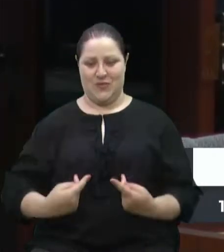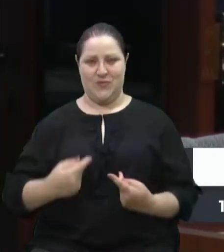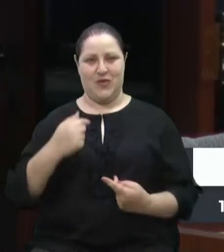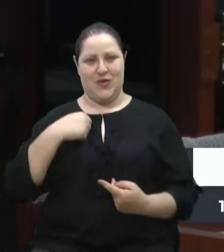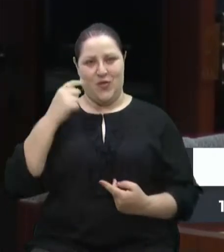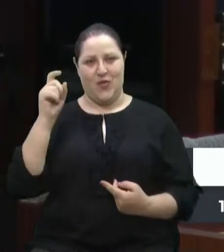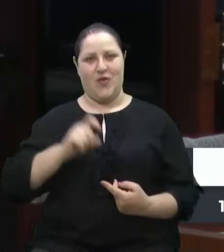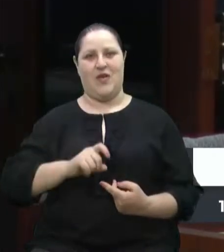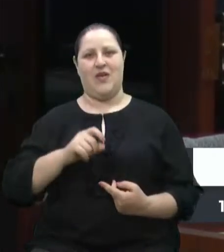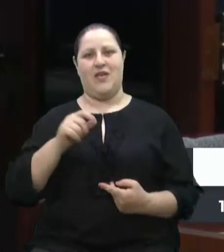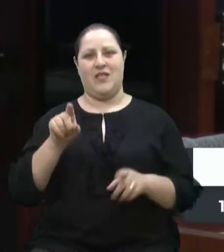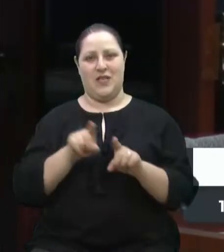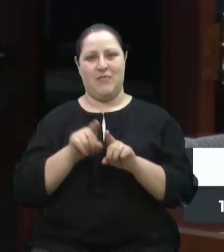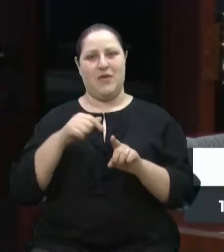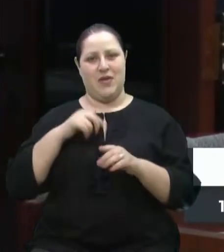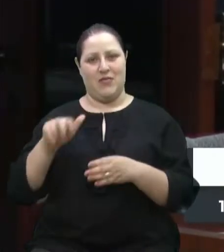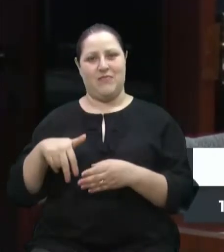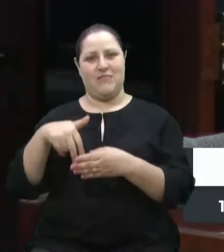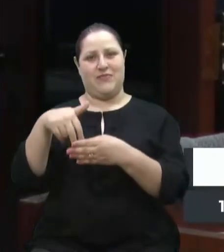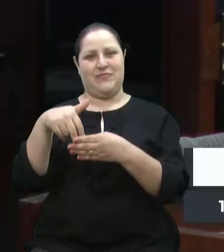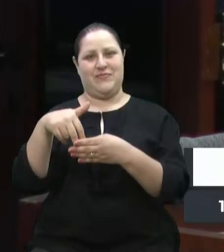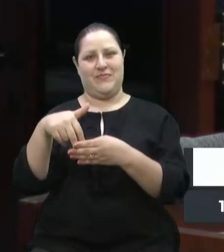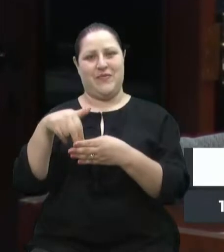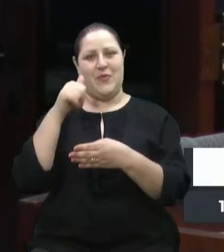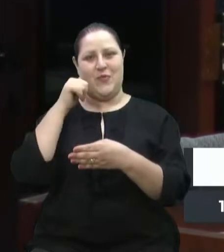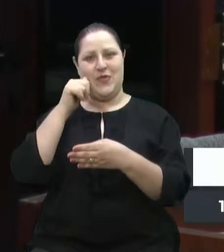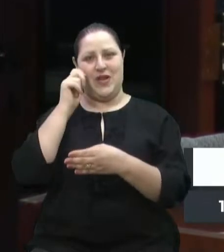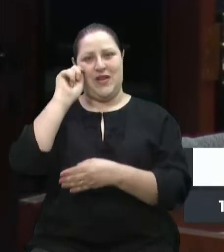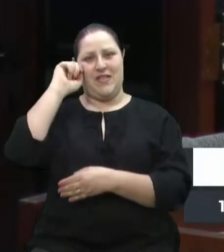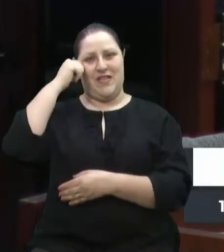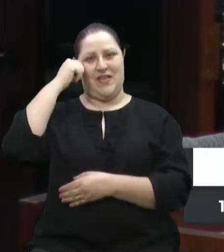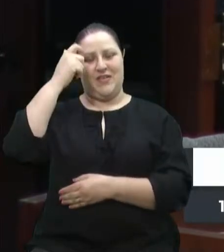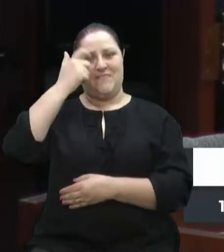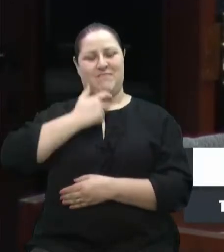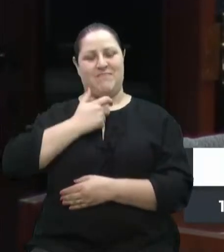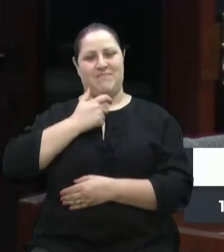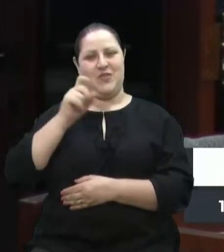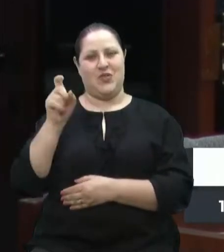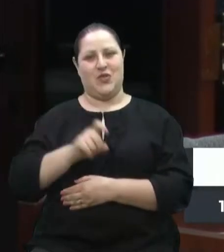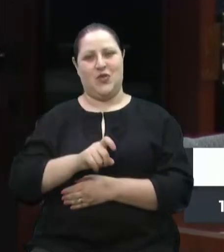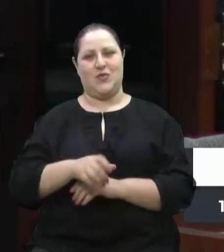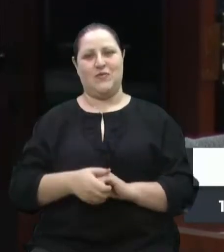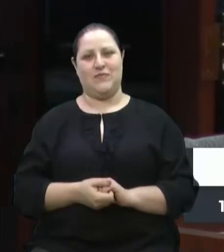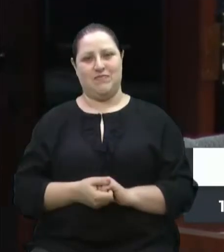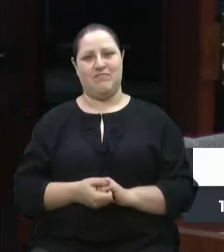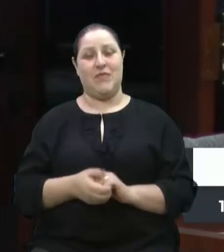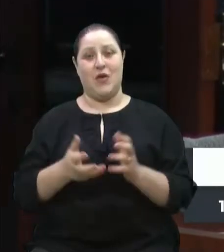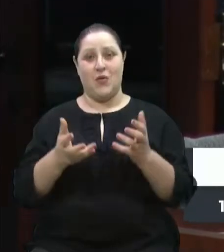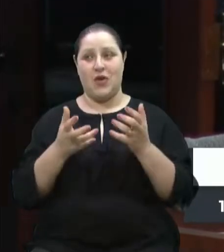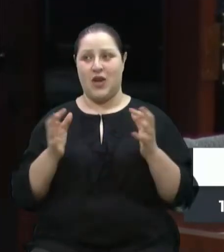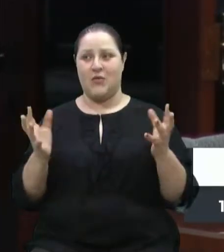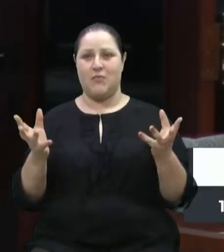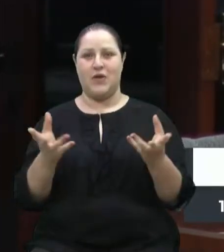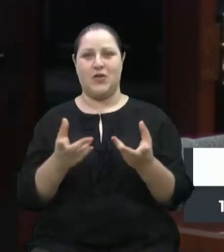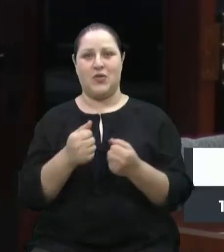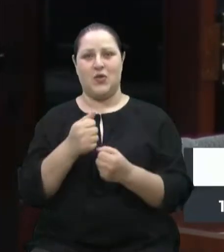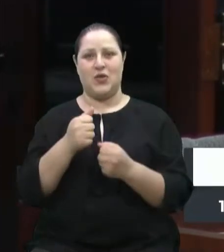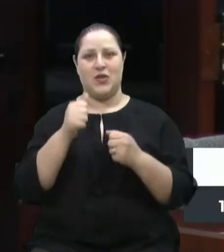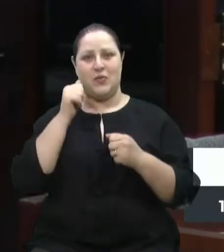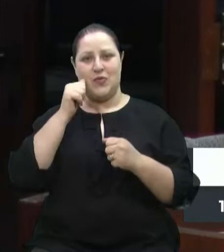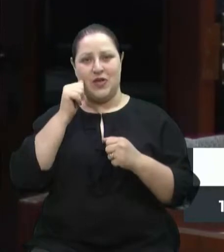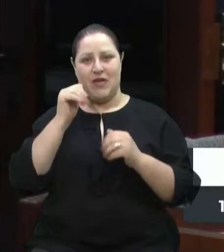uma mulher negra nessa tribuna. E é isso que eu quero para todas as mulheres caxienses, que elas também